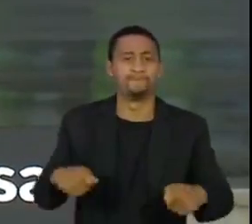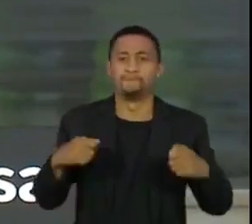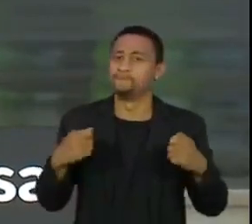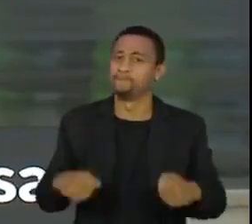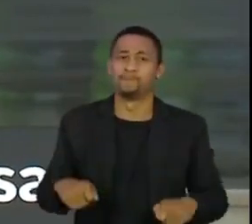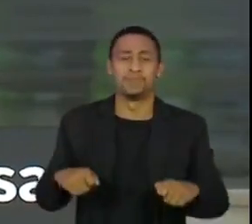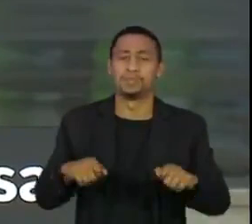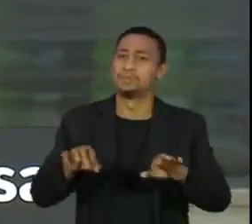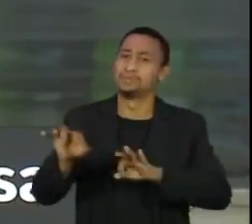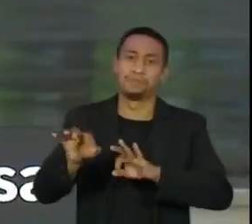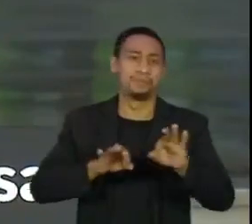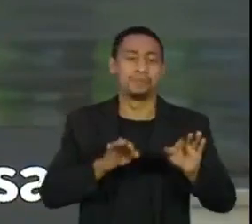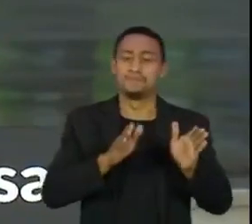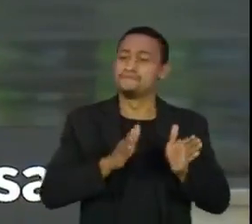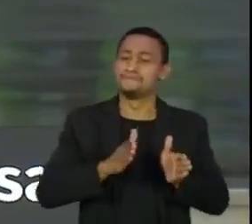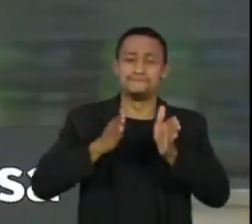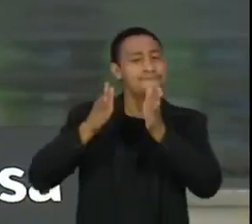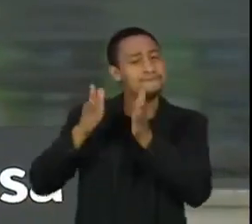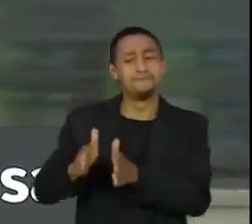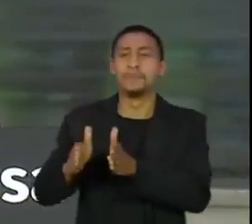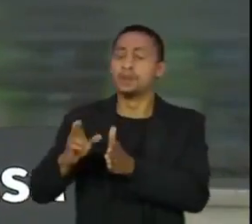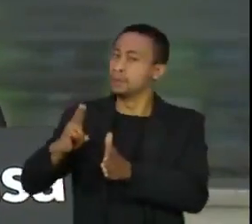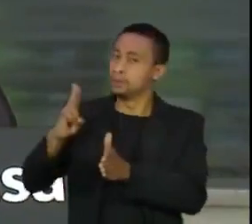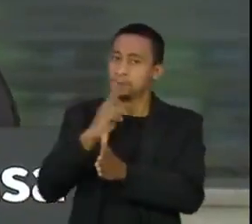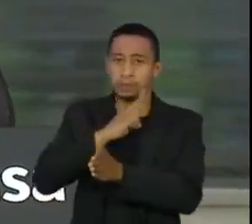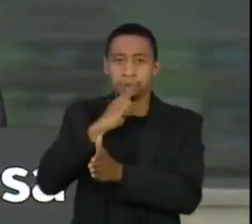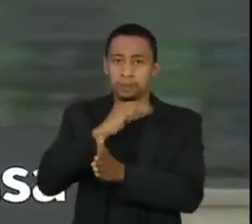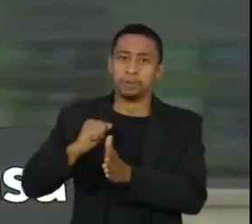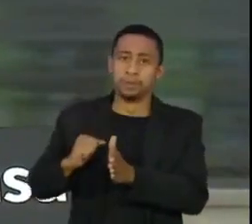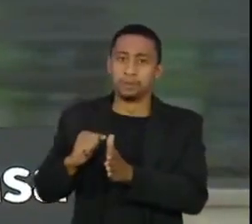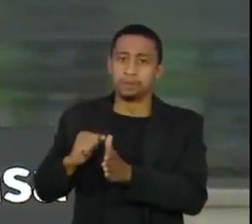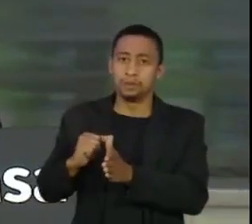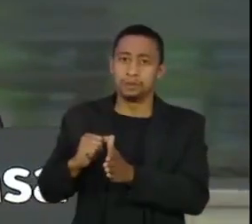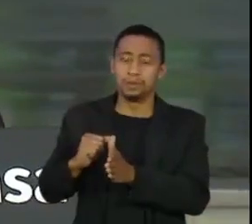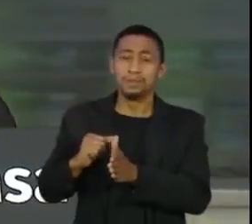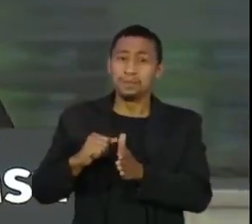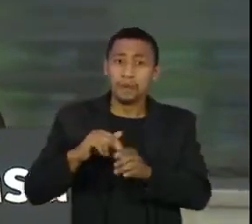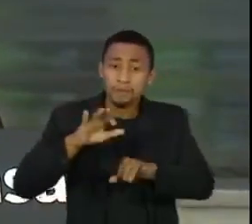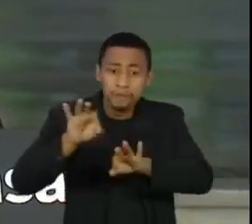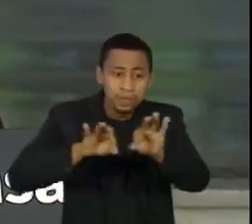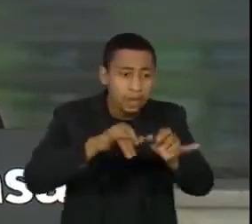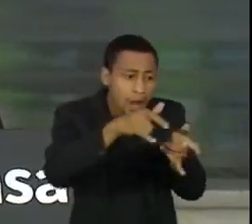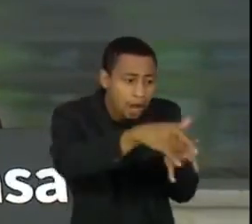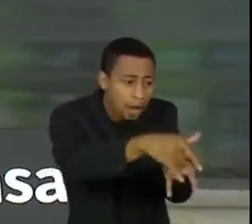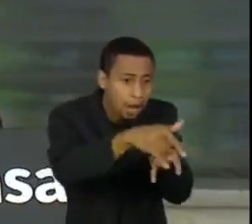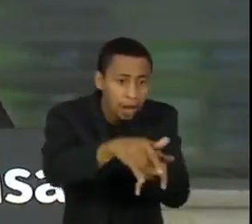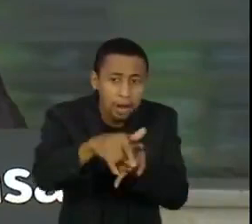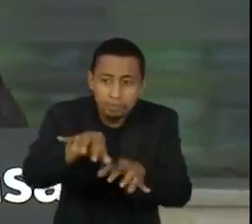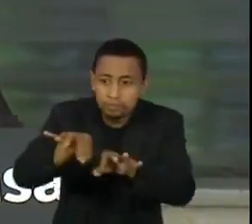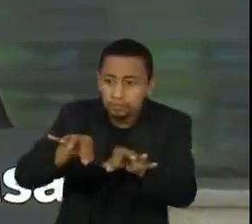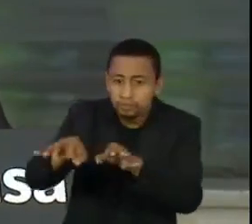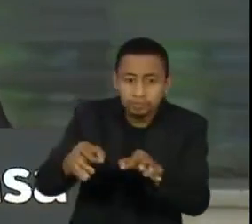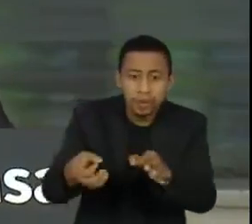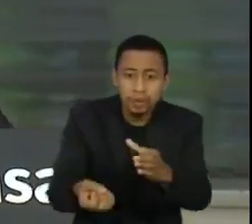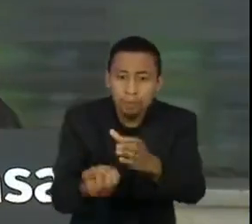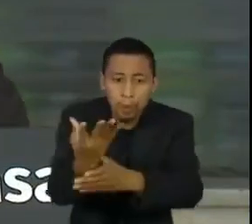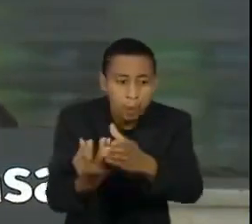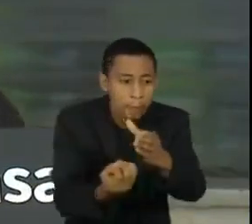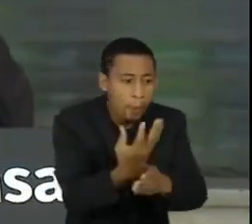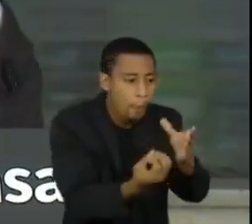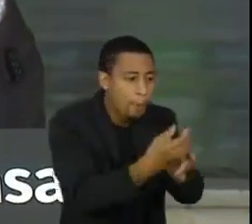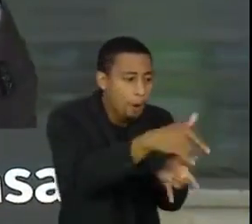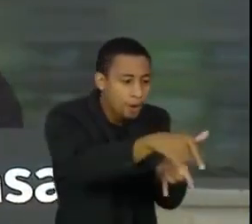uma fase emergencial. Nós não podemos só ampliar leitos, nós estamos fazendo, vamos fazer mais,